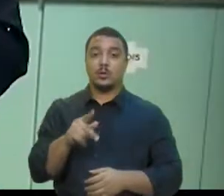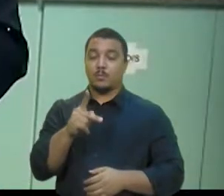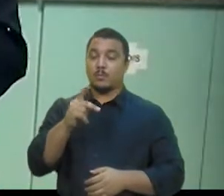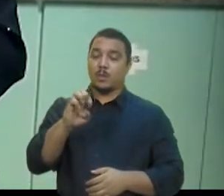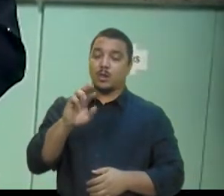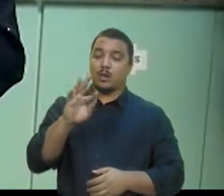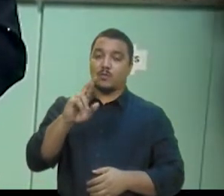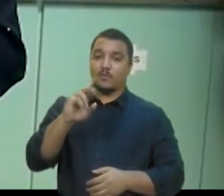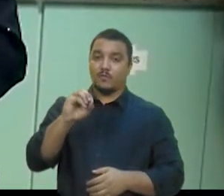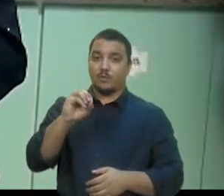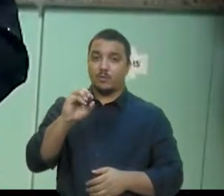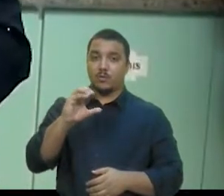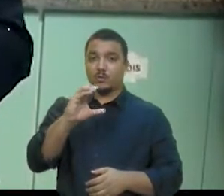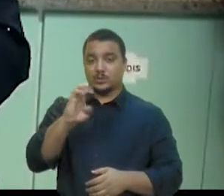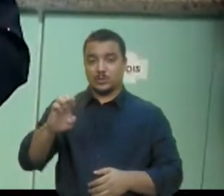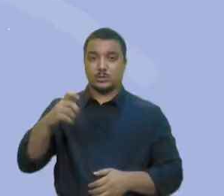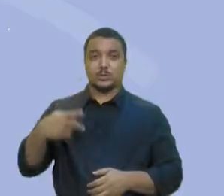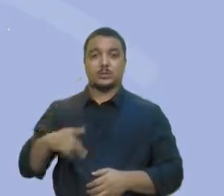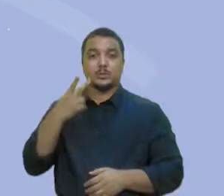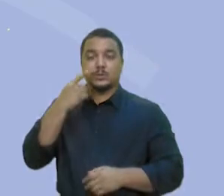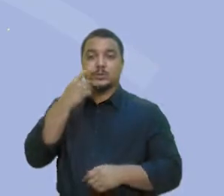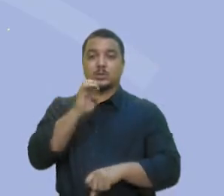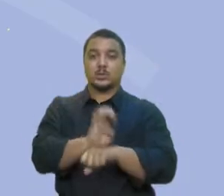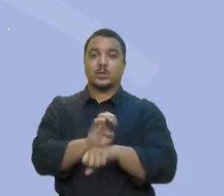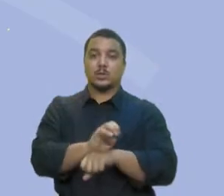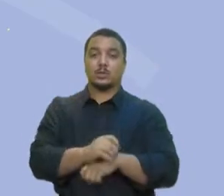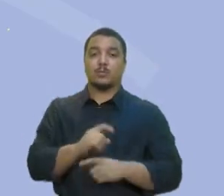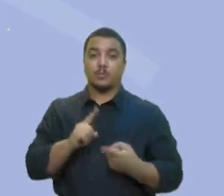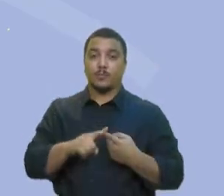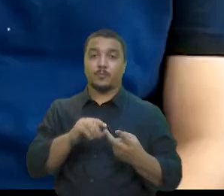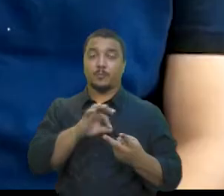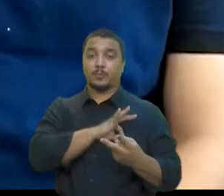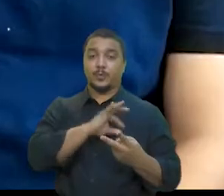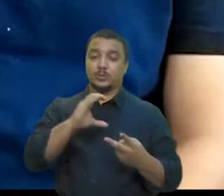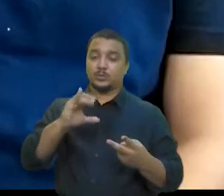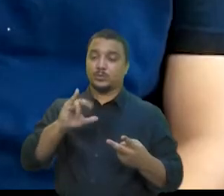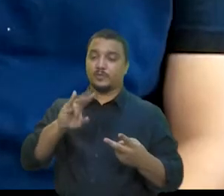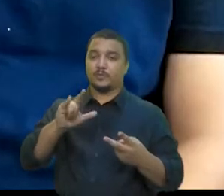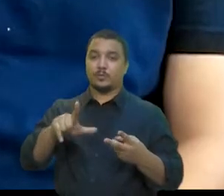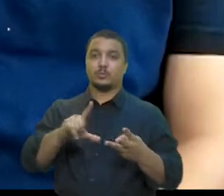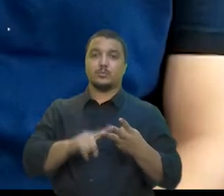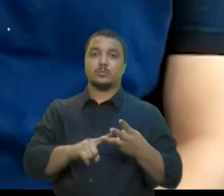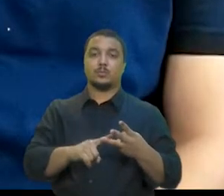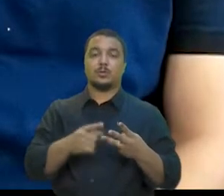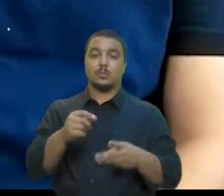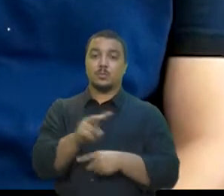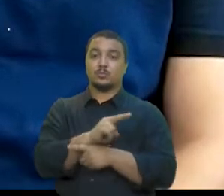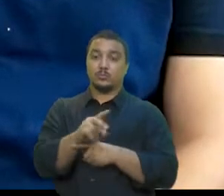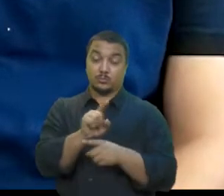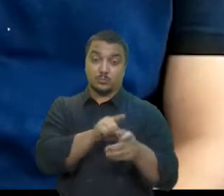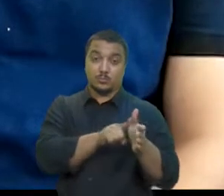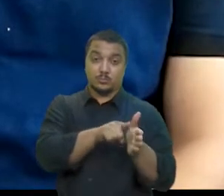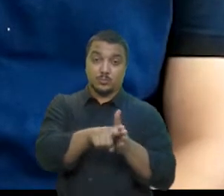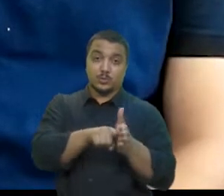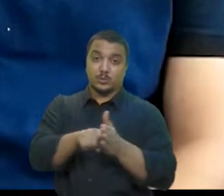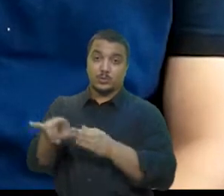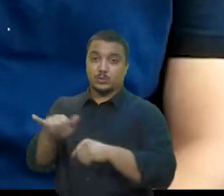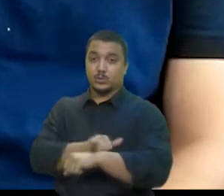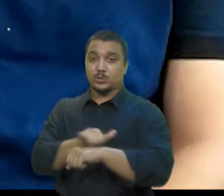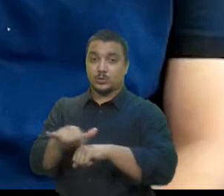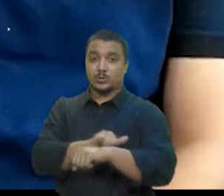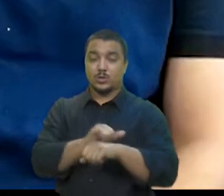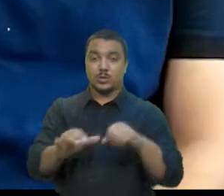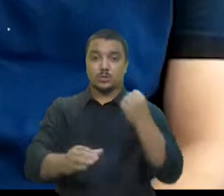Perícia Forense do Estado do Ceará, Polícia Civil e a Superintendência de Pesquisa e Estratégia de Segurança